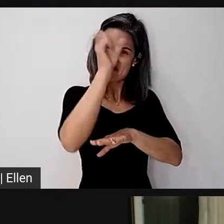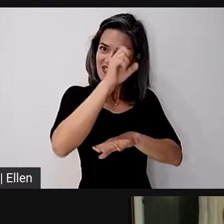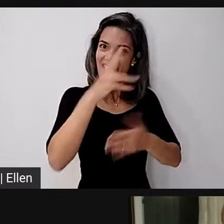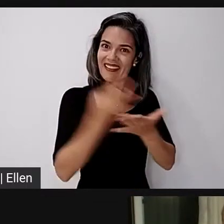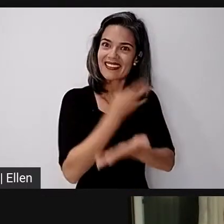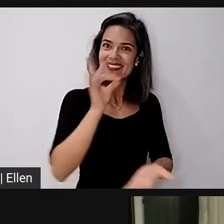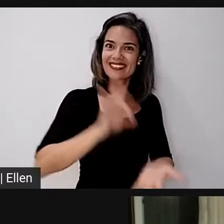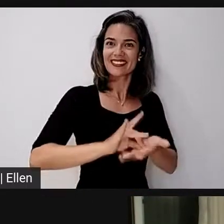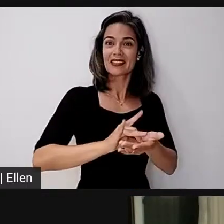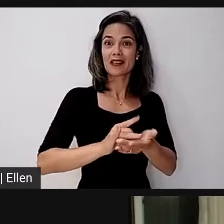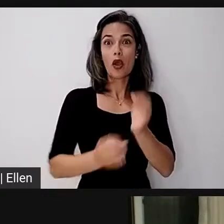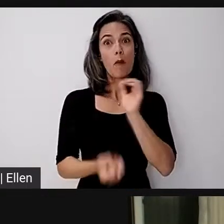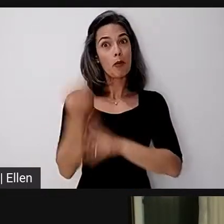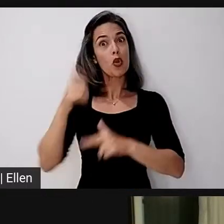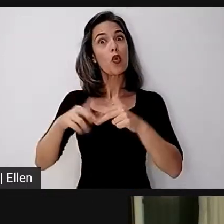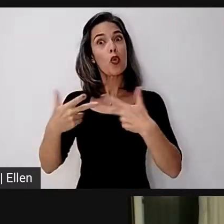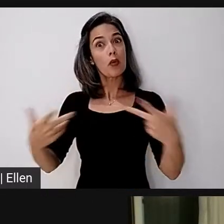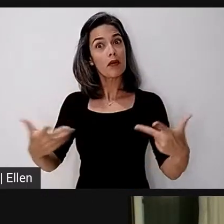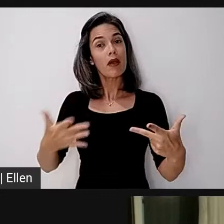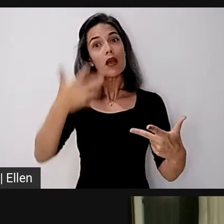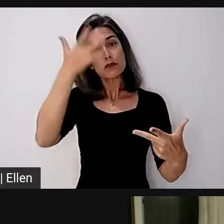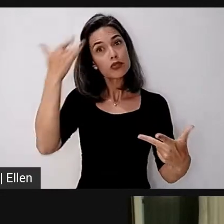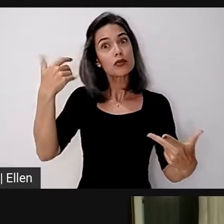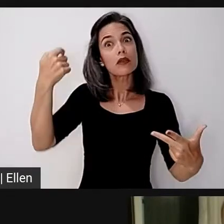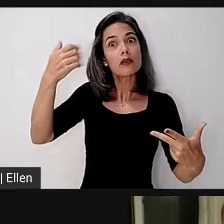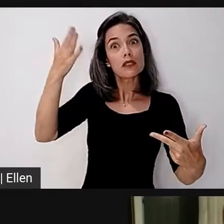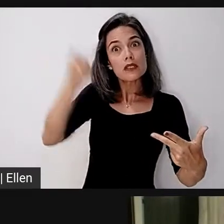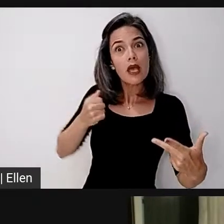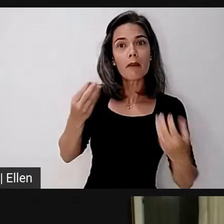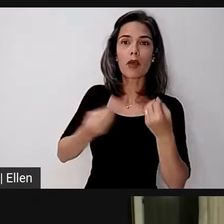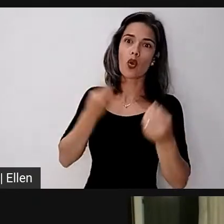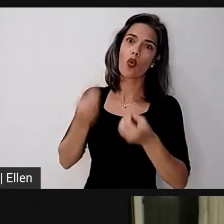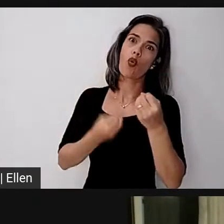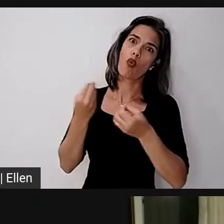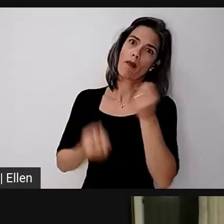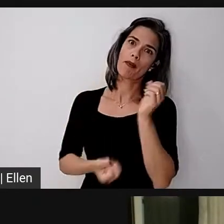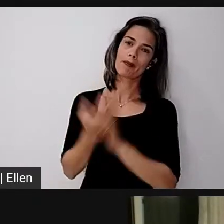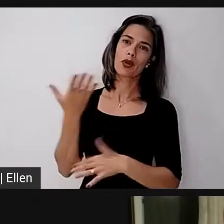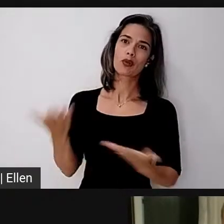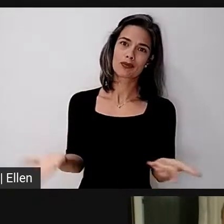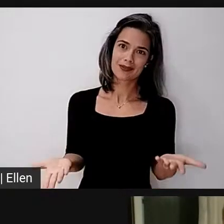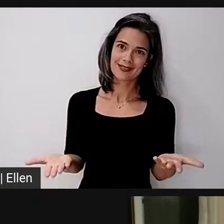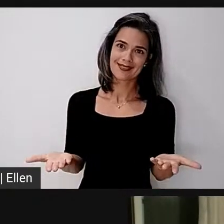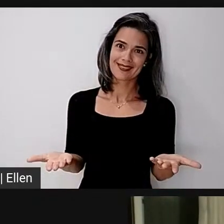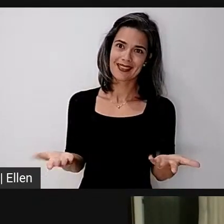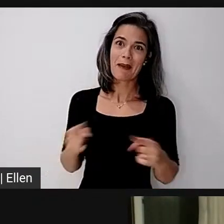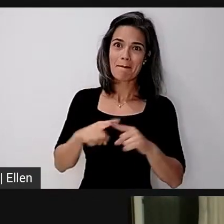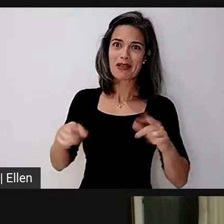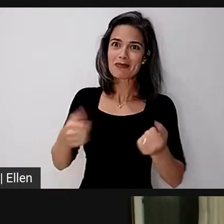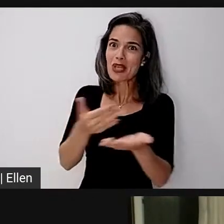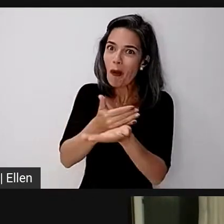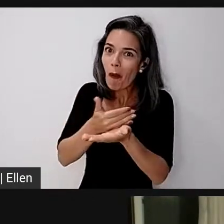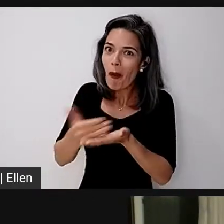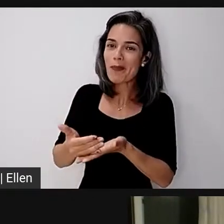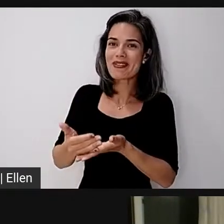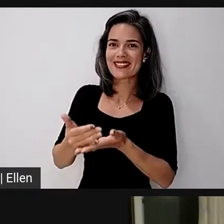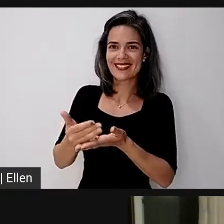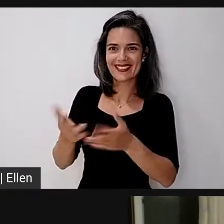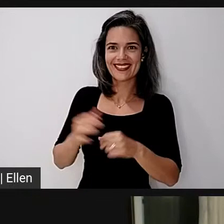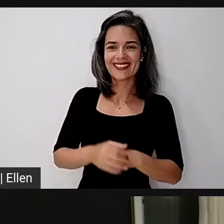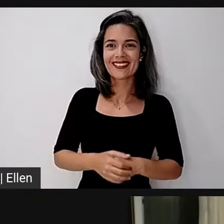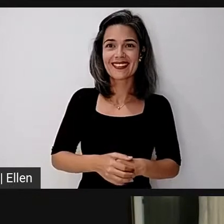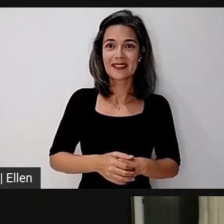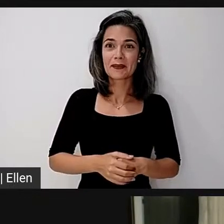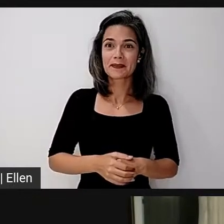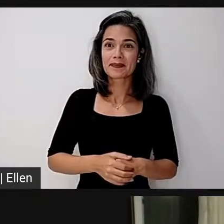Produz materiais aqueles que sabem, eles conhecem. Produz materiais aqueles que depositam nos estudantes